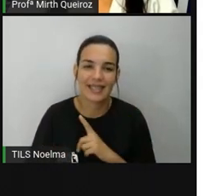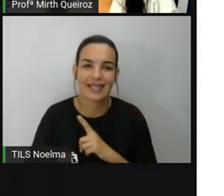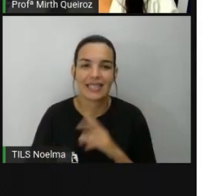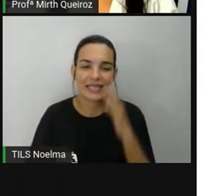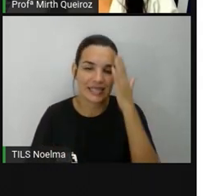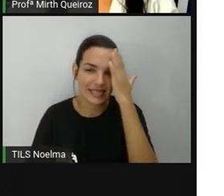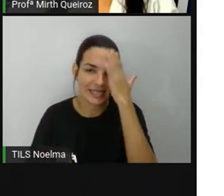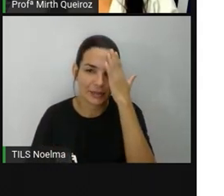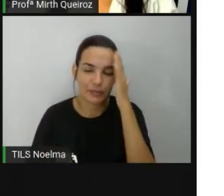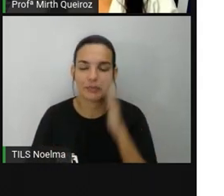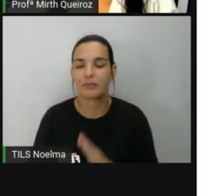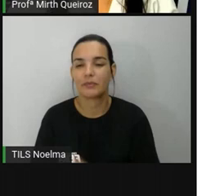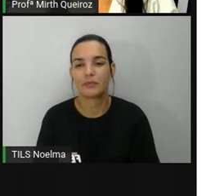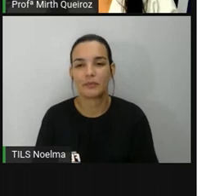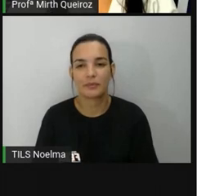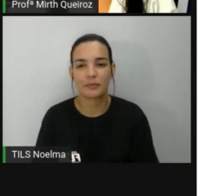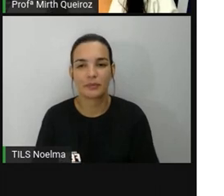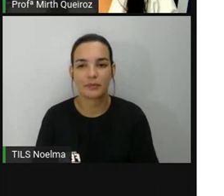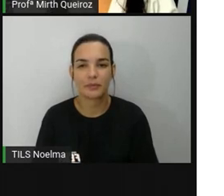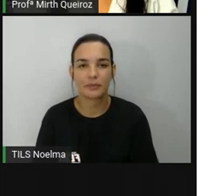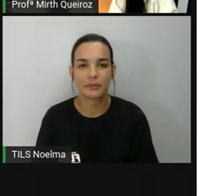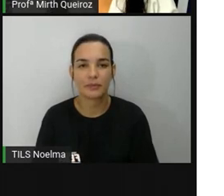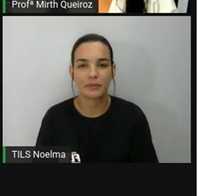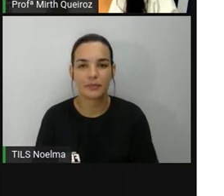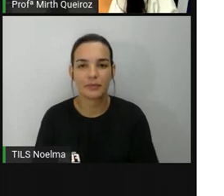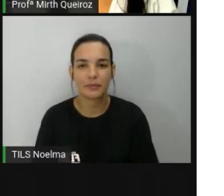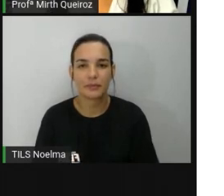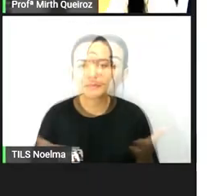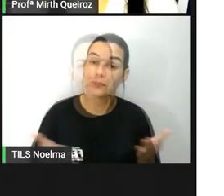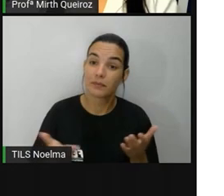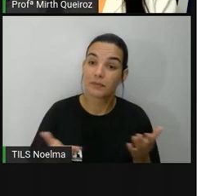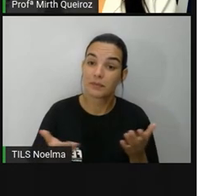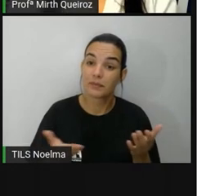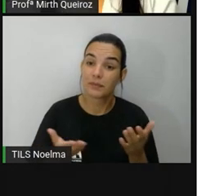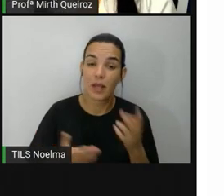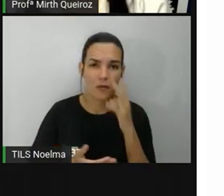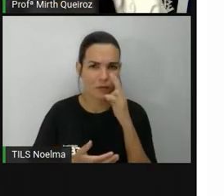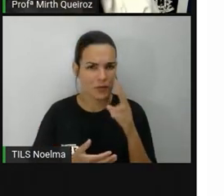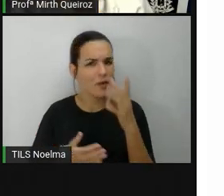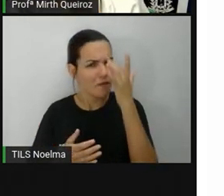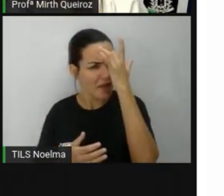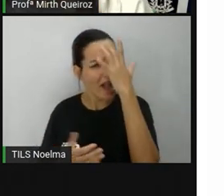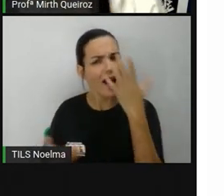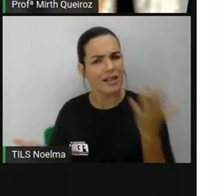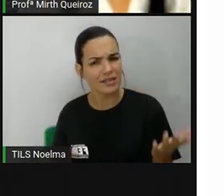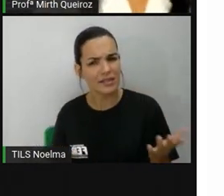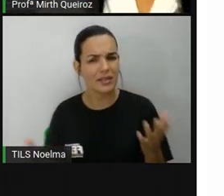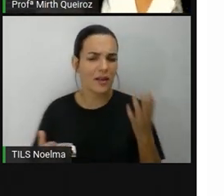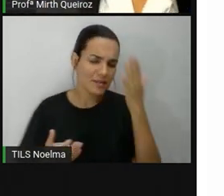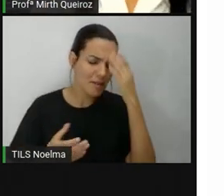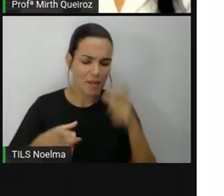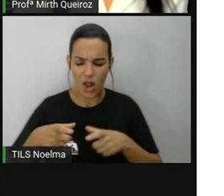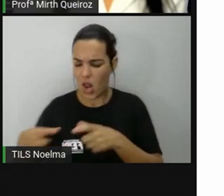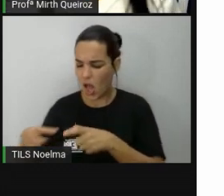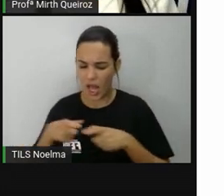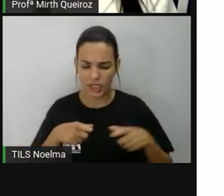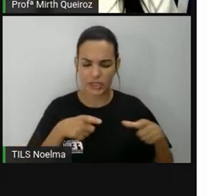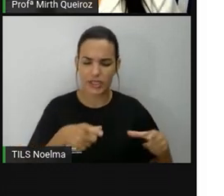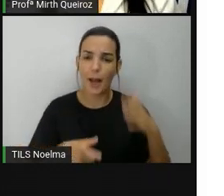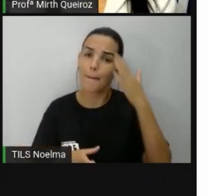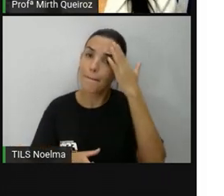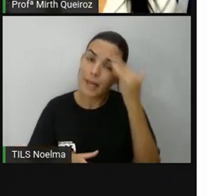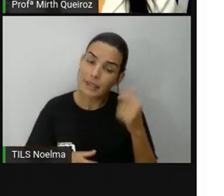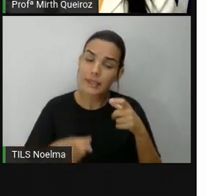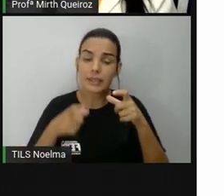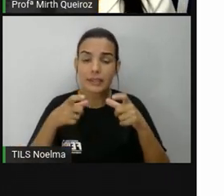adição aqui. E aí nós temos a continha aí que deu 713. Viu como é que é fácil a gente se localizar? Basta a